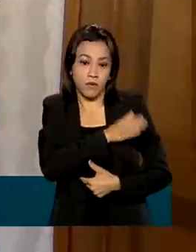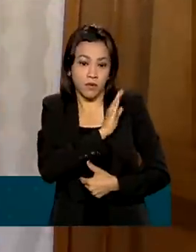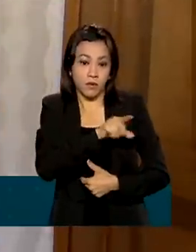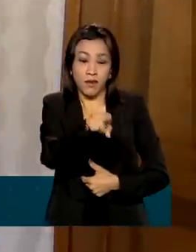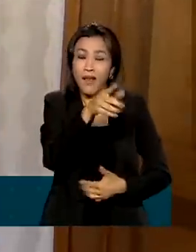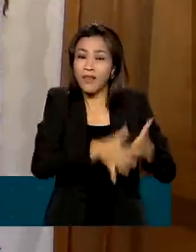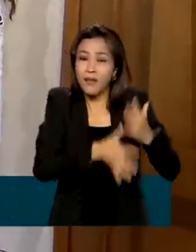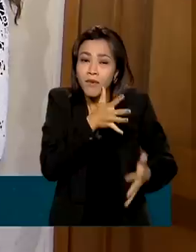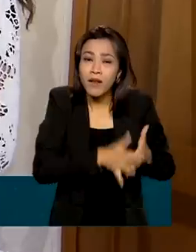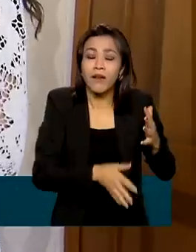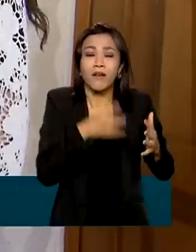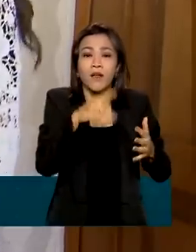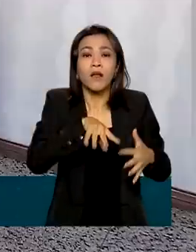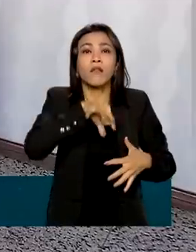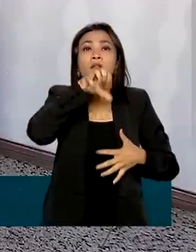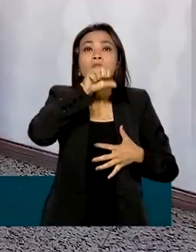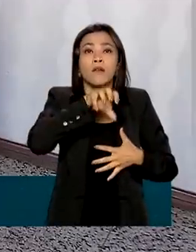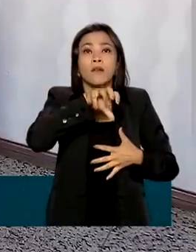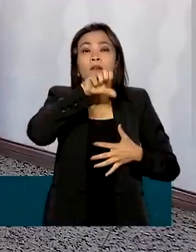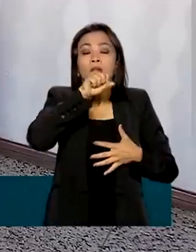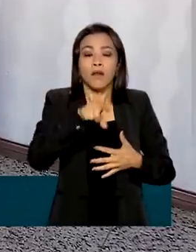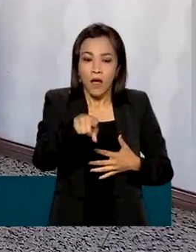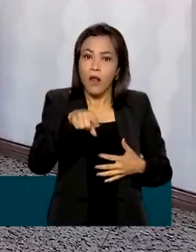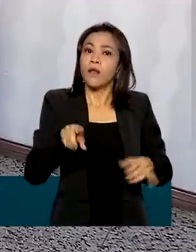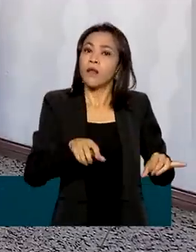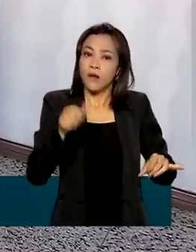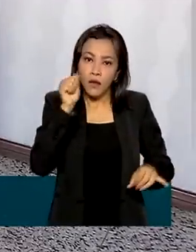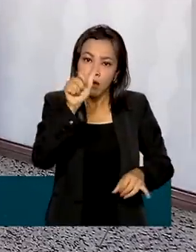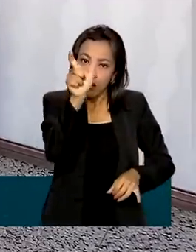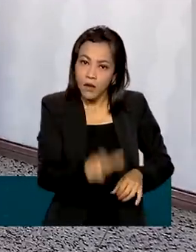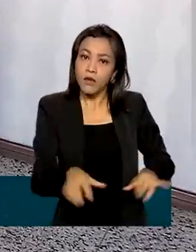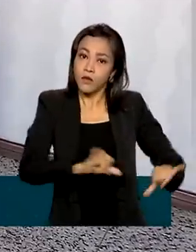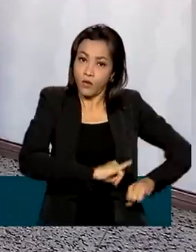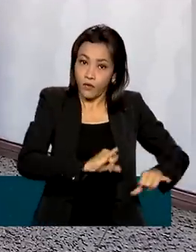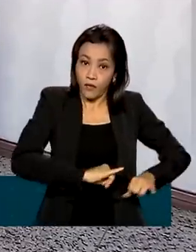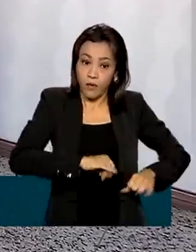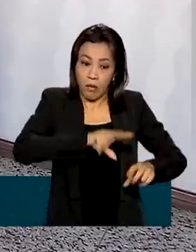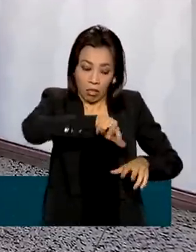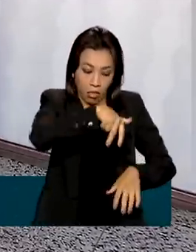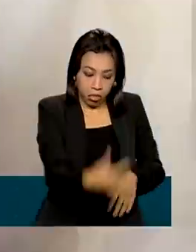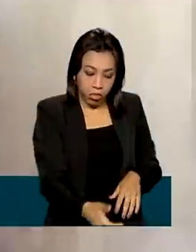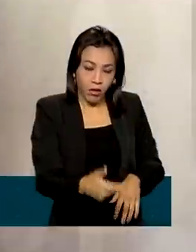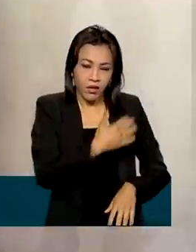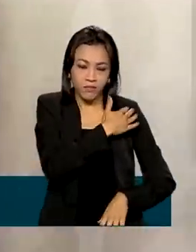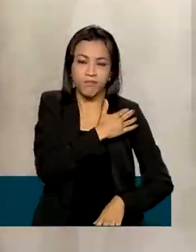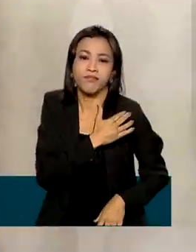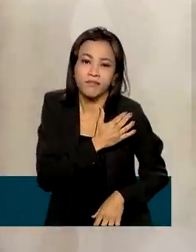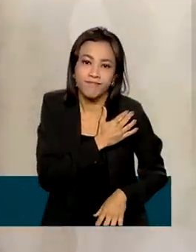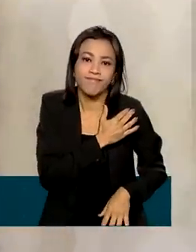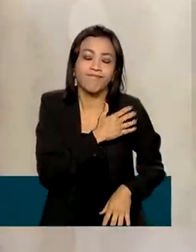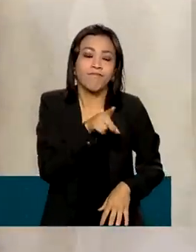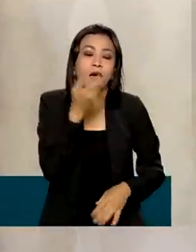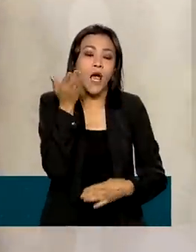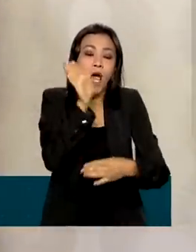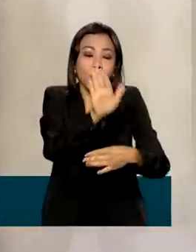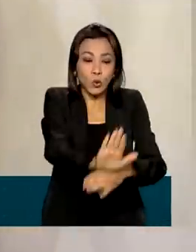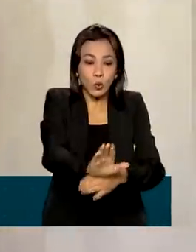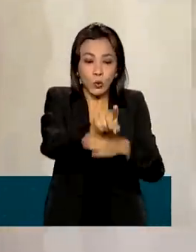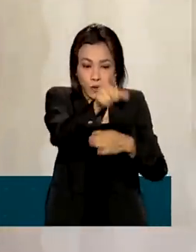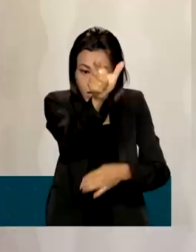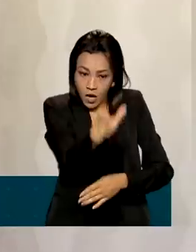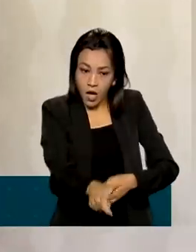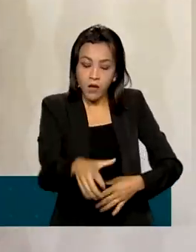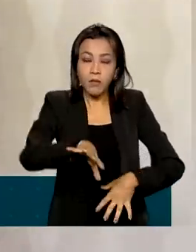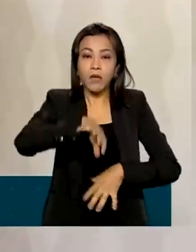atrapalhava até para respirar. Ela também sofreu uma queda e machucou os ombros. Para ajudar no condicionamento